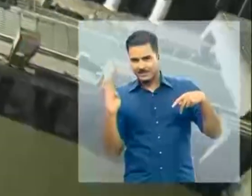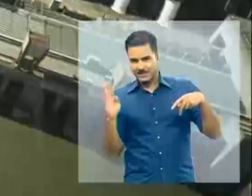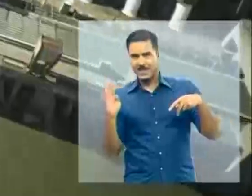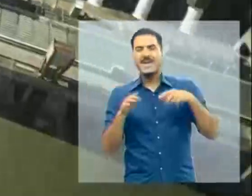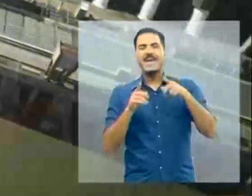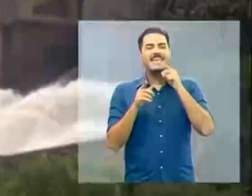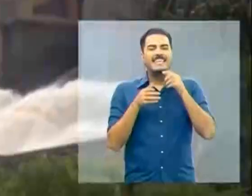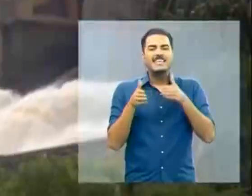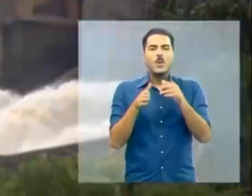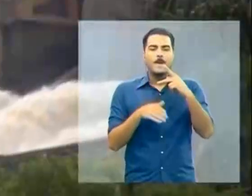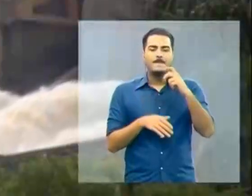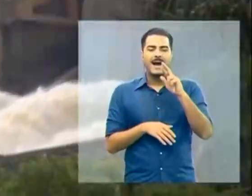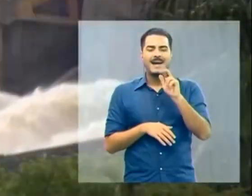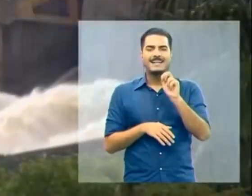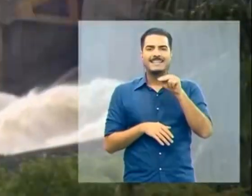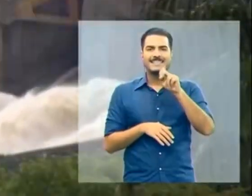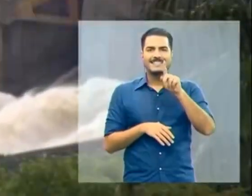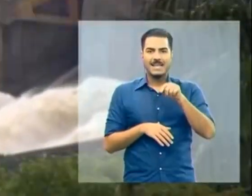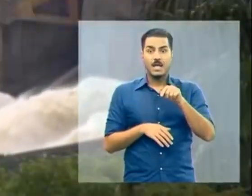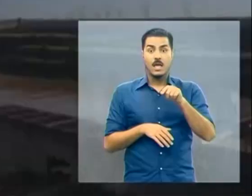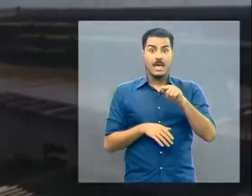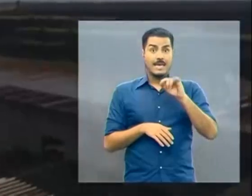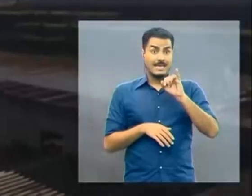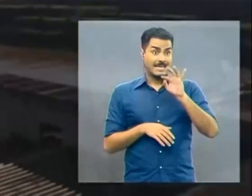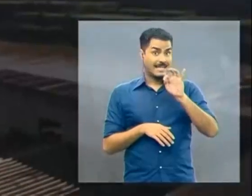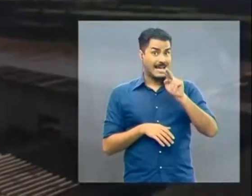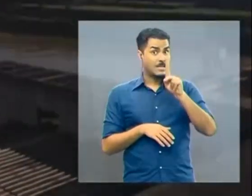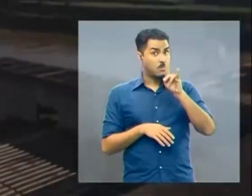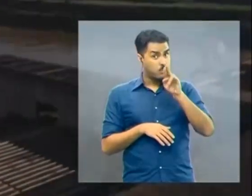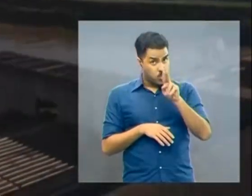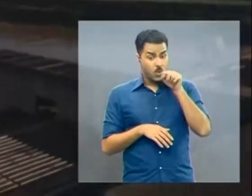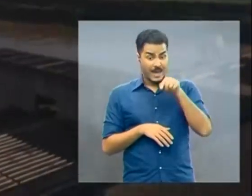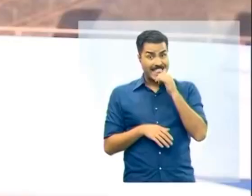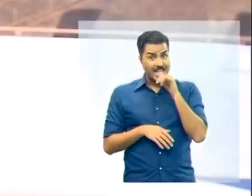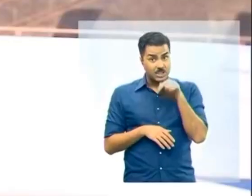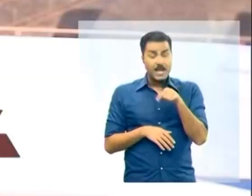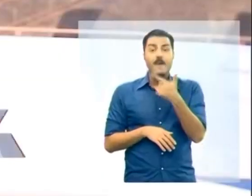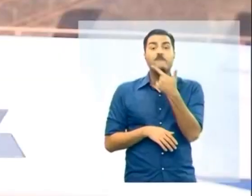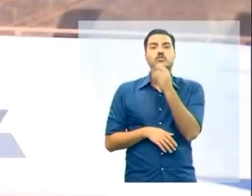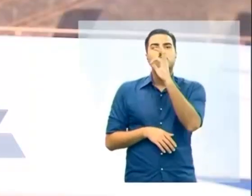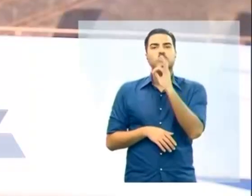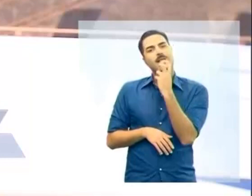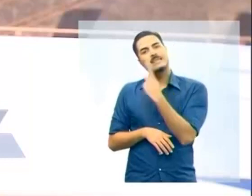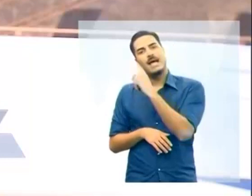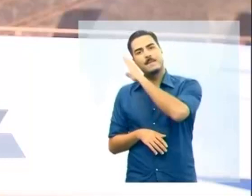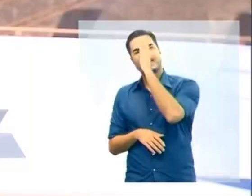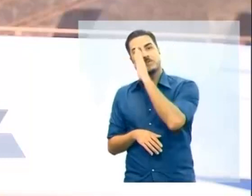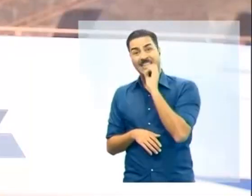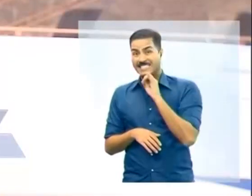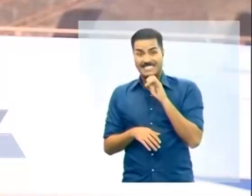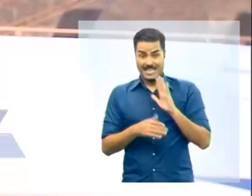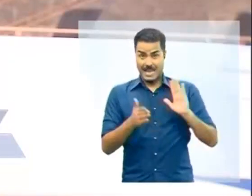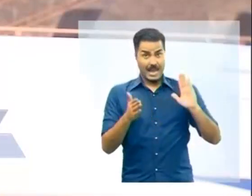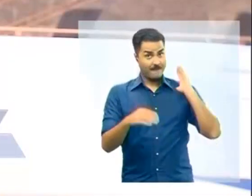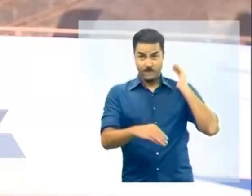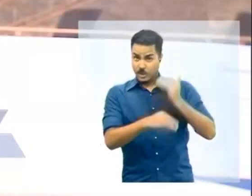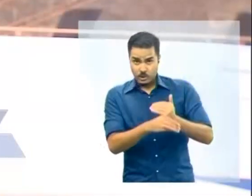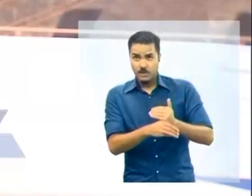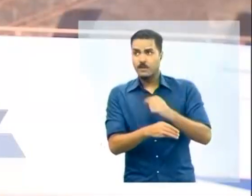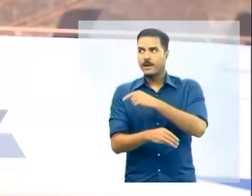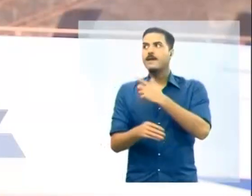gera 20% da energia brasileira. Se não tivesse Itaipu hoje, o Brasil estaria tendo um problema de